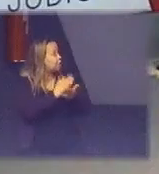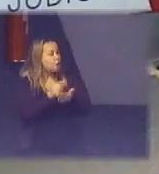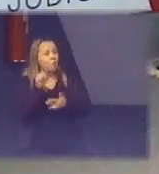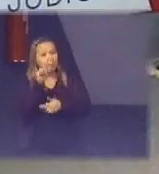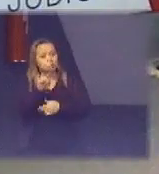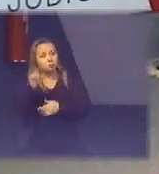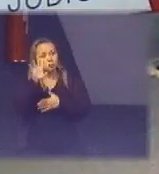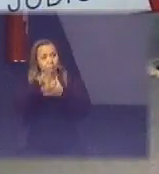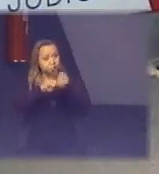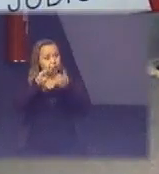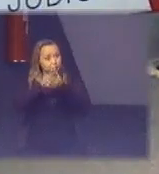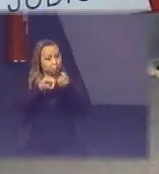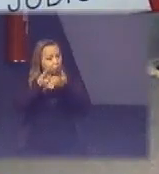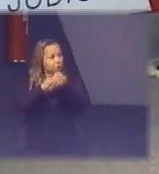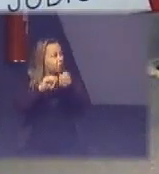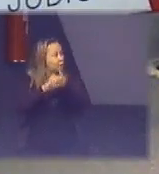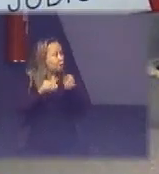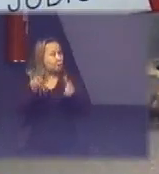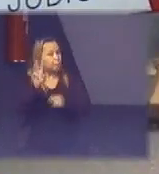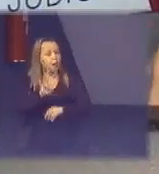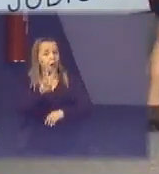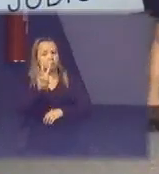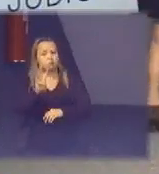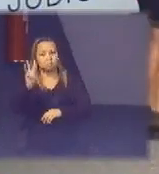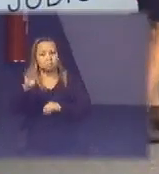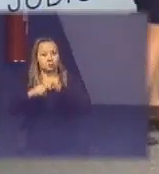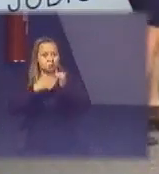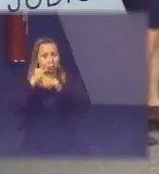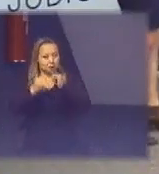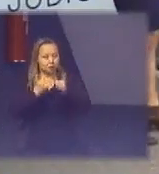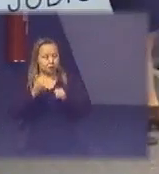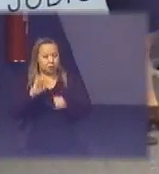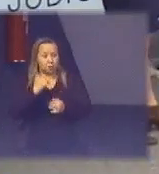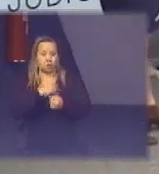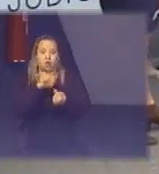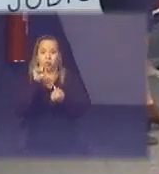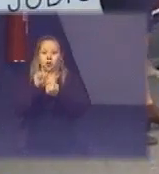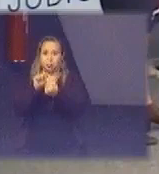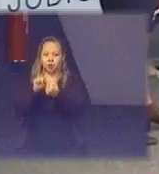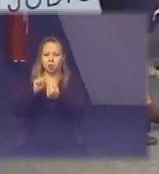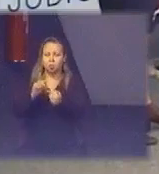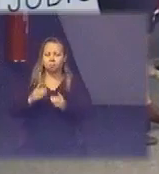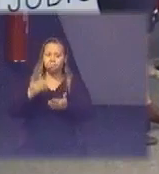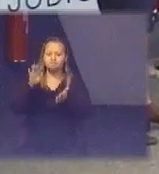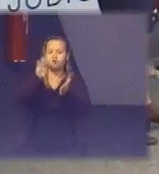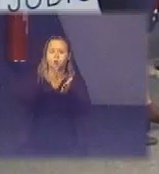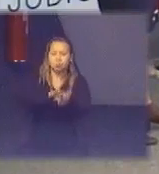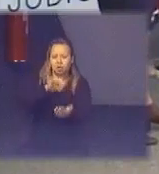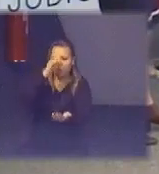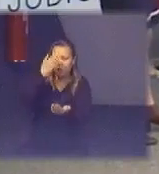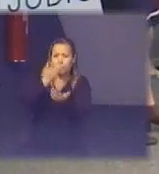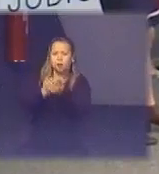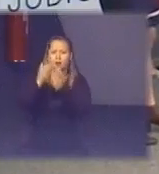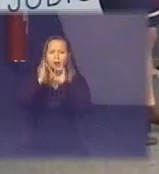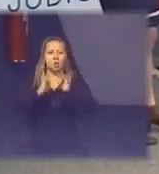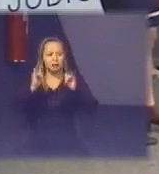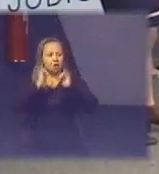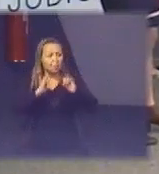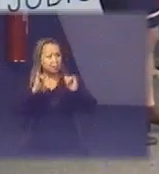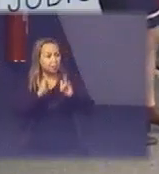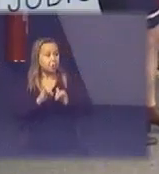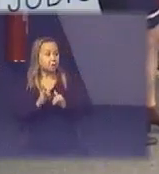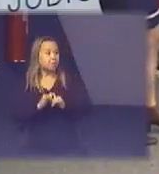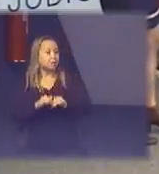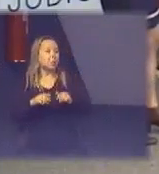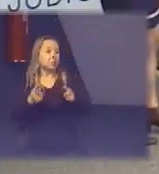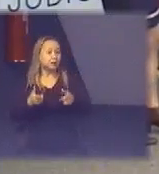me deter aqui esse é o nosso objetivo chegar a rastreabilidade de confiabilidade da informação na academia a gente precisa dessa